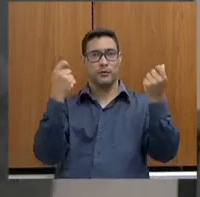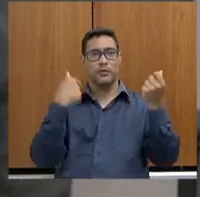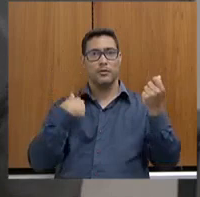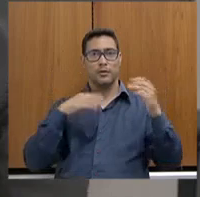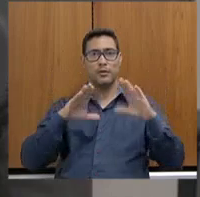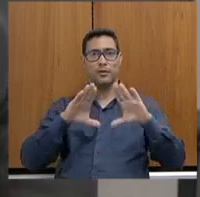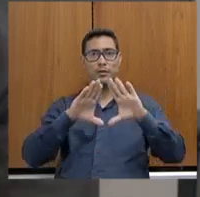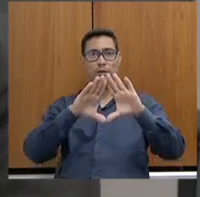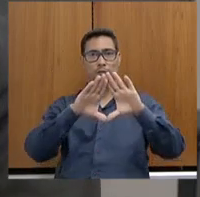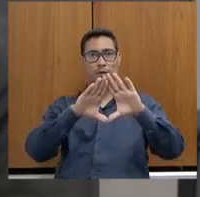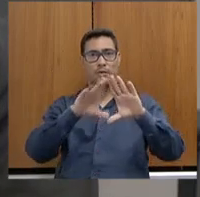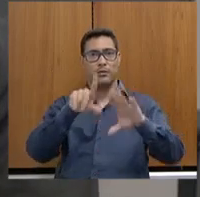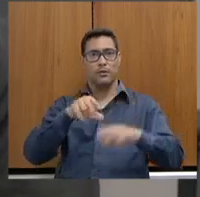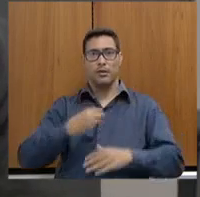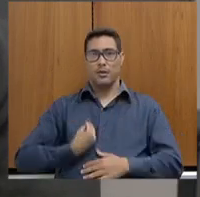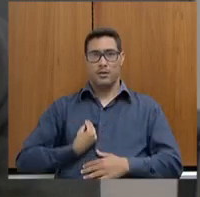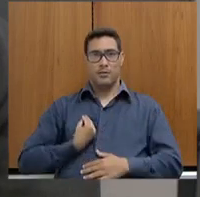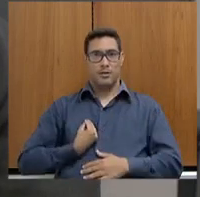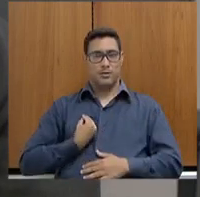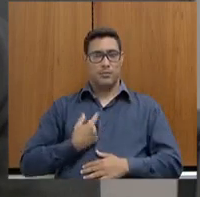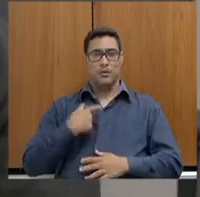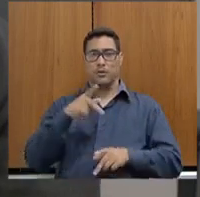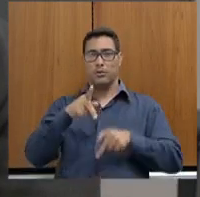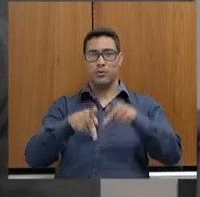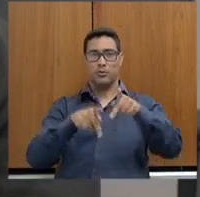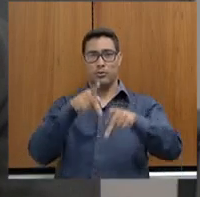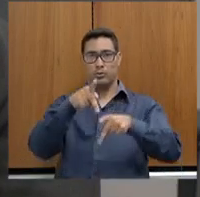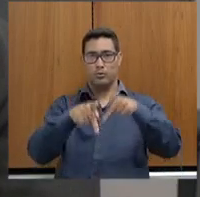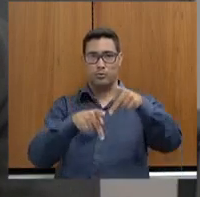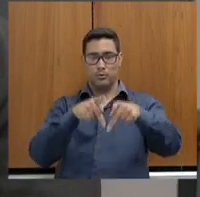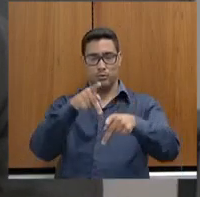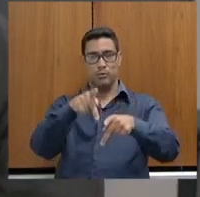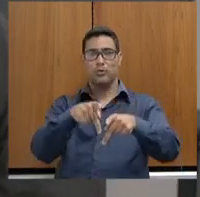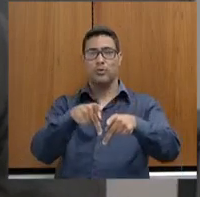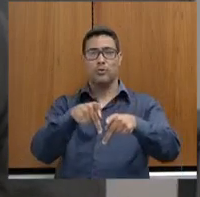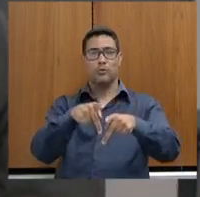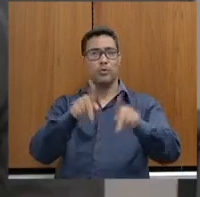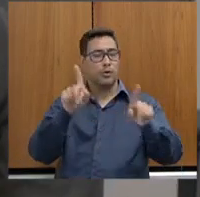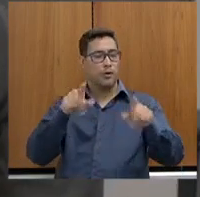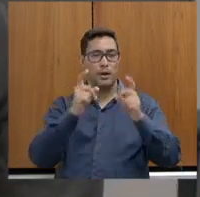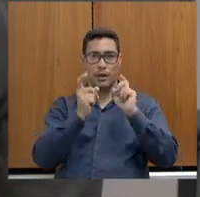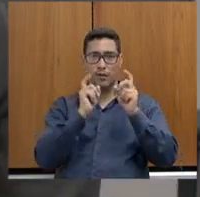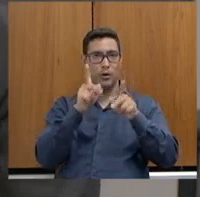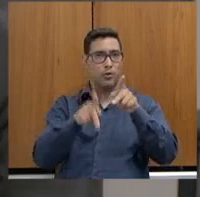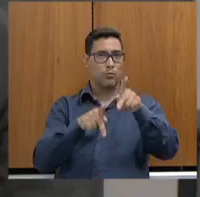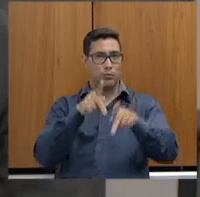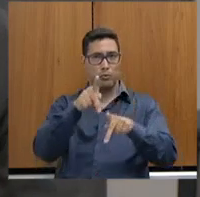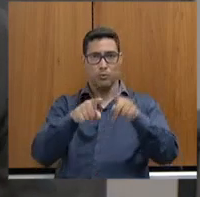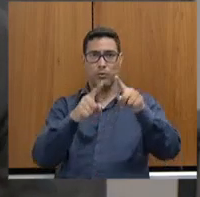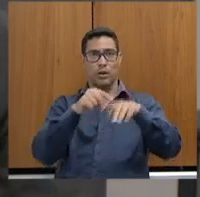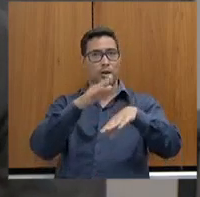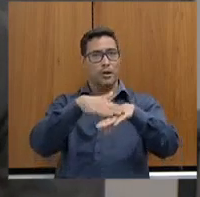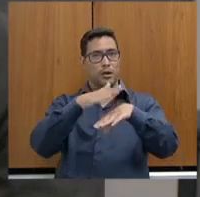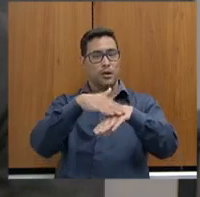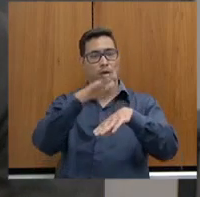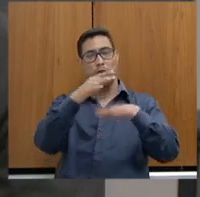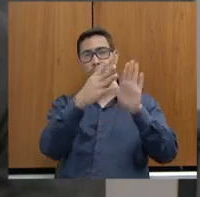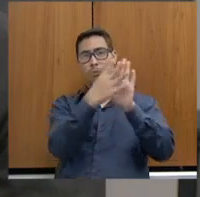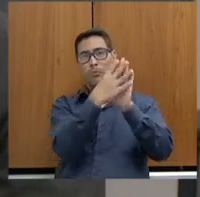não há participação do público, não se trata de uma audiência pública, se trata do modelo de